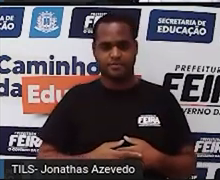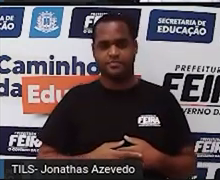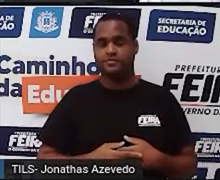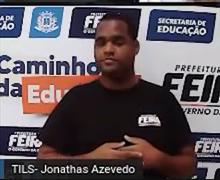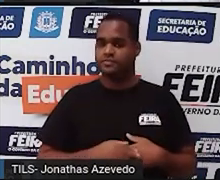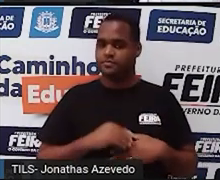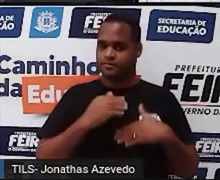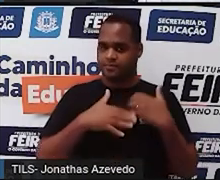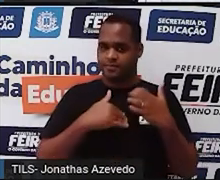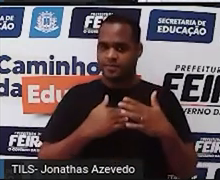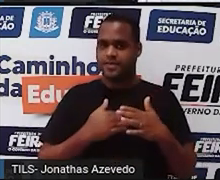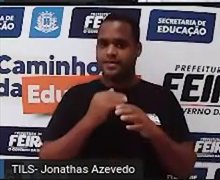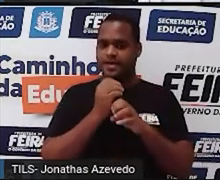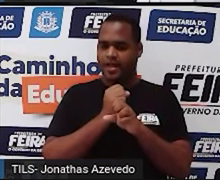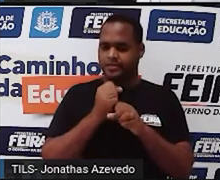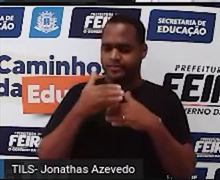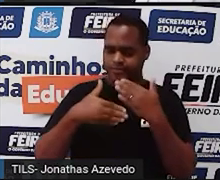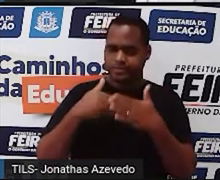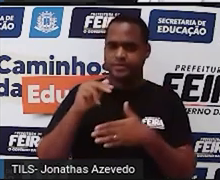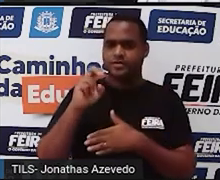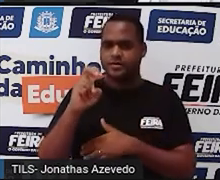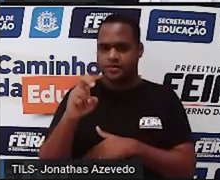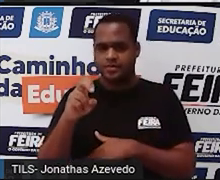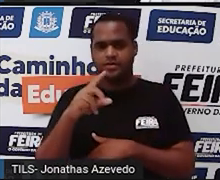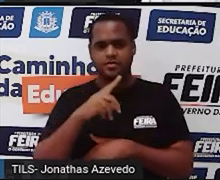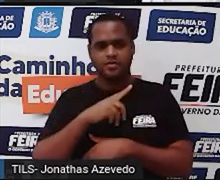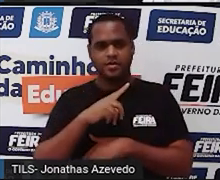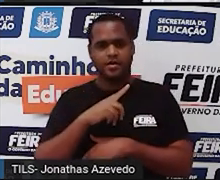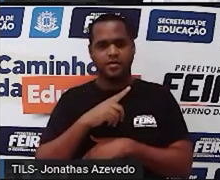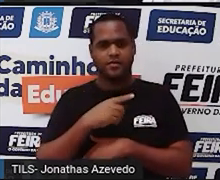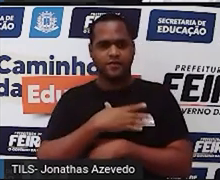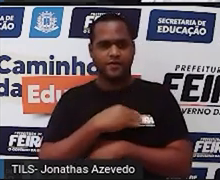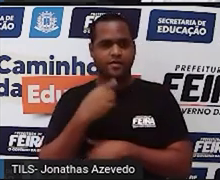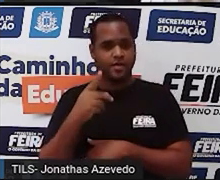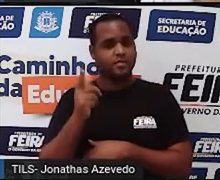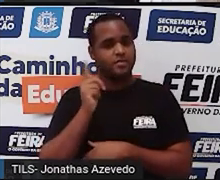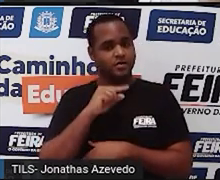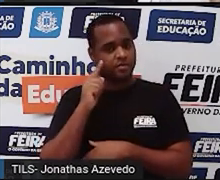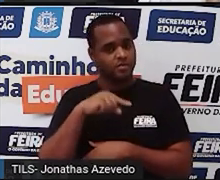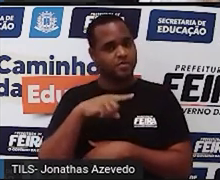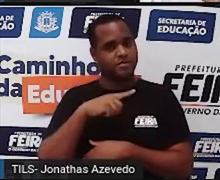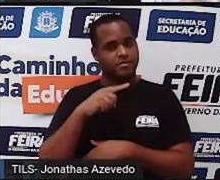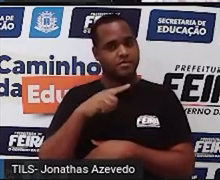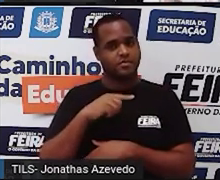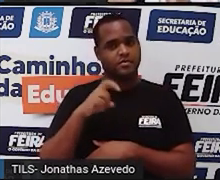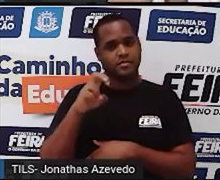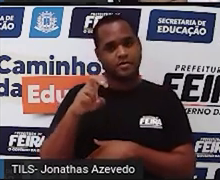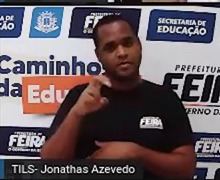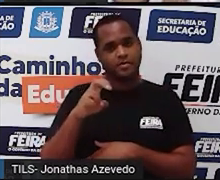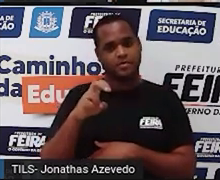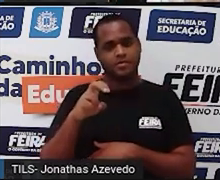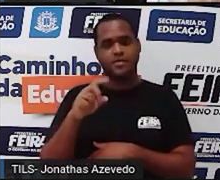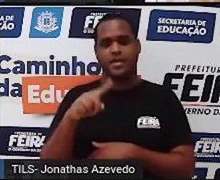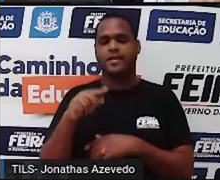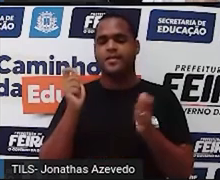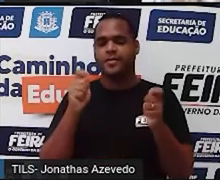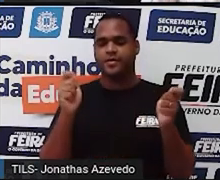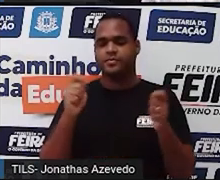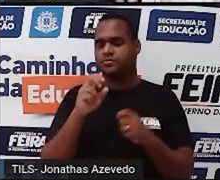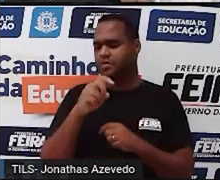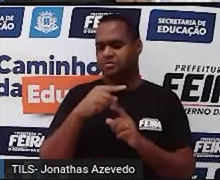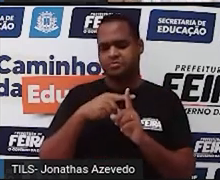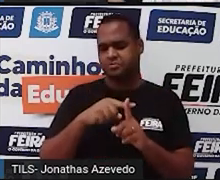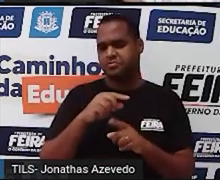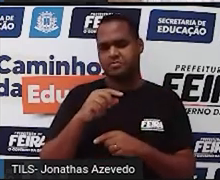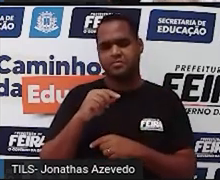Depois, cinco anos, se passaram cinco anos para o filho dele nascer. Esses cinco anos é só o tempo de cinco anos que foi